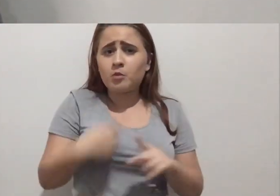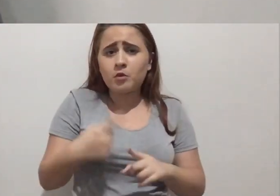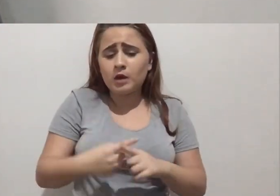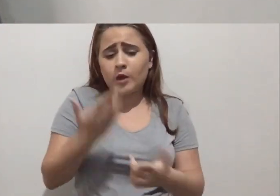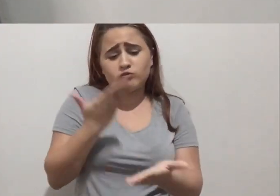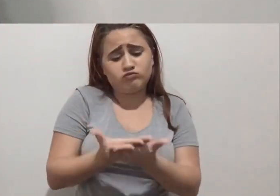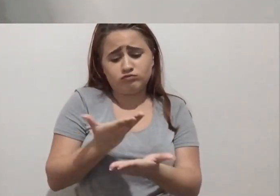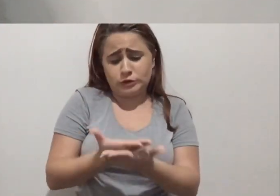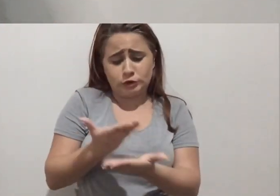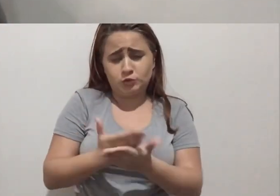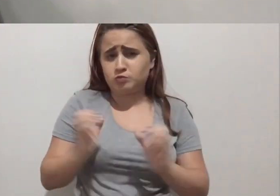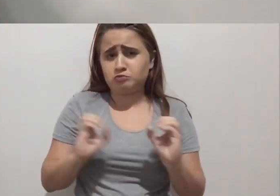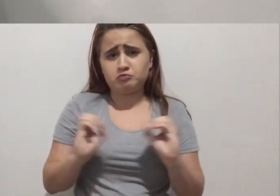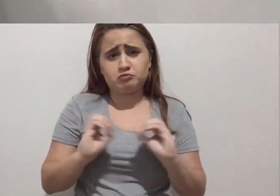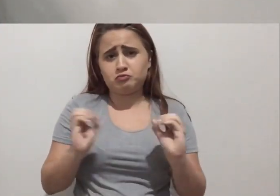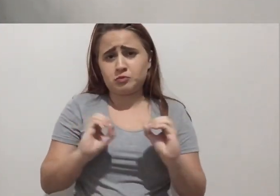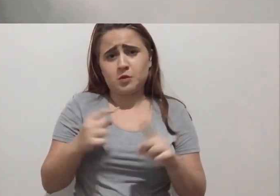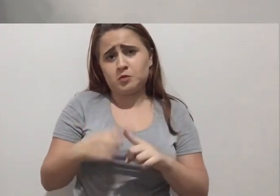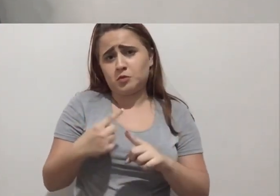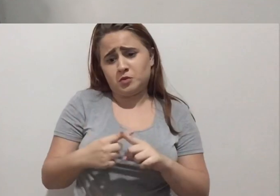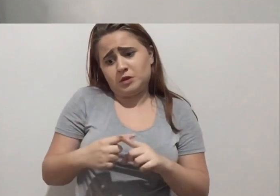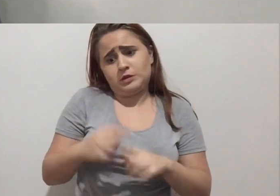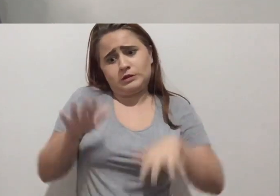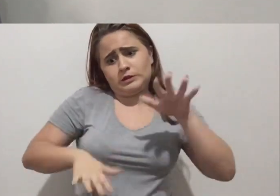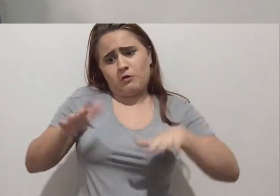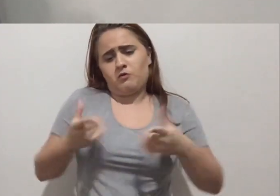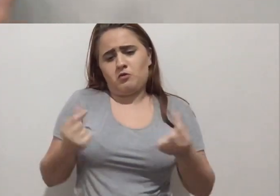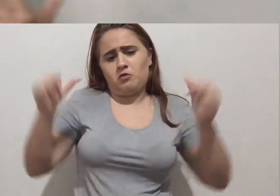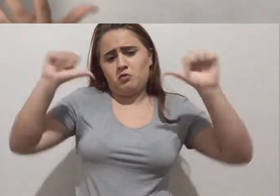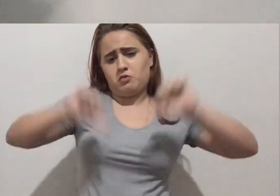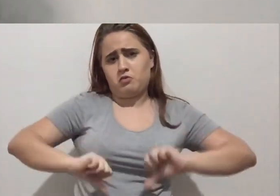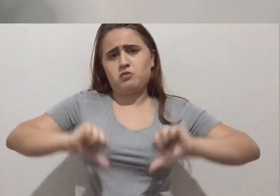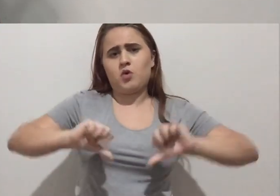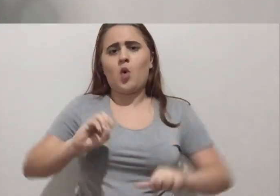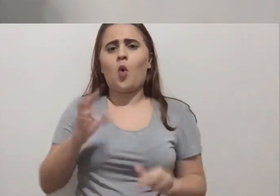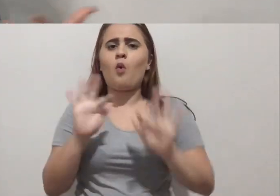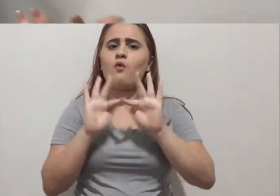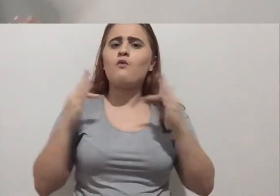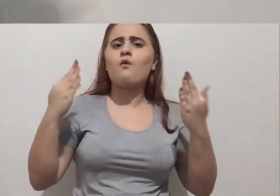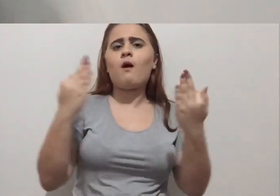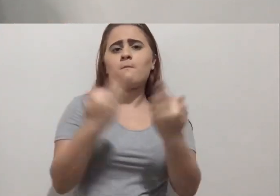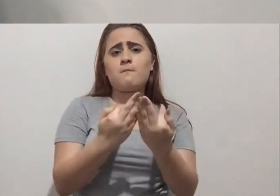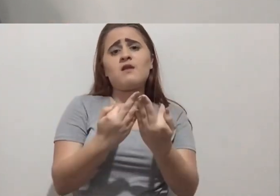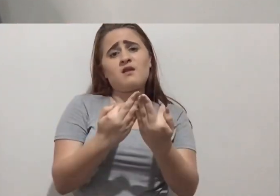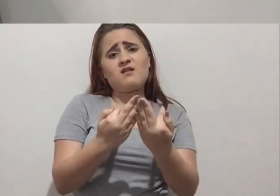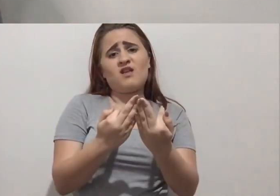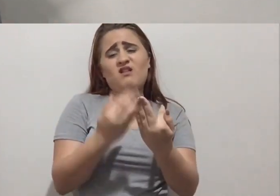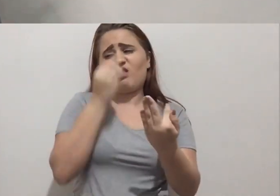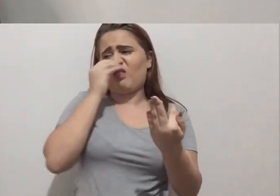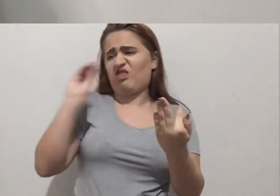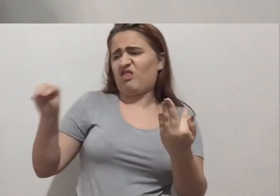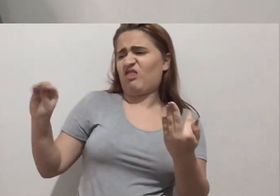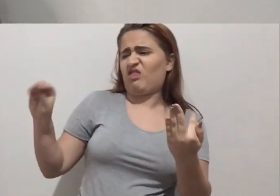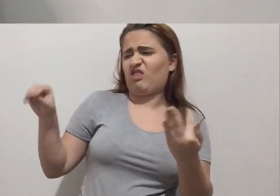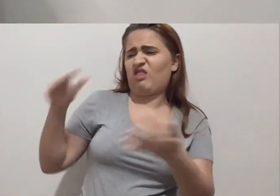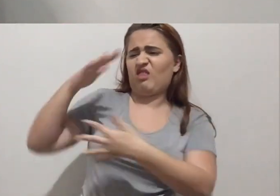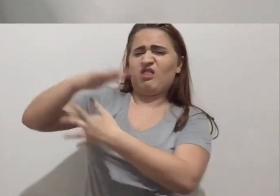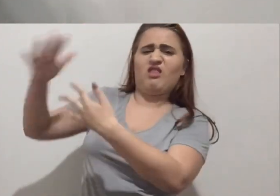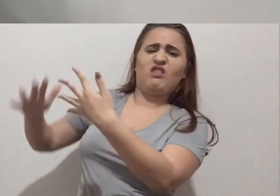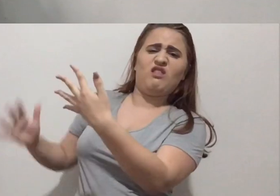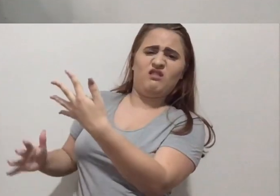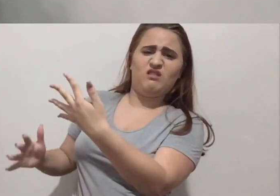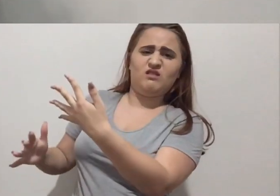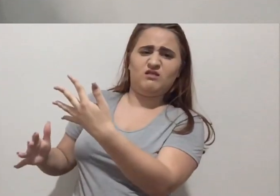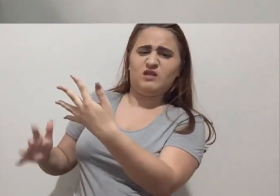estudaram no decorrer da vida. Condições financeiras ou questões familiares quando os pais não aceitam e preferem manter o